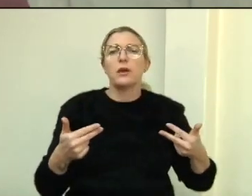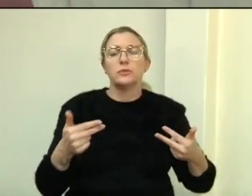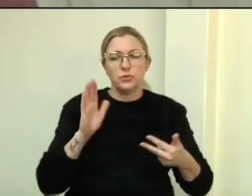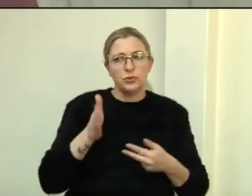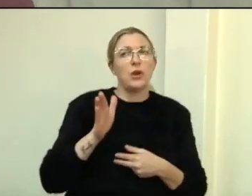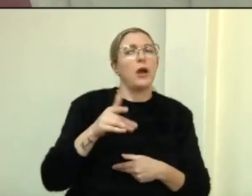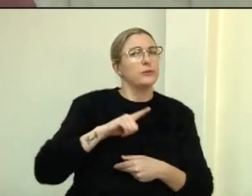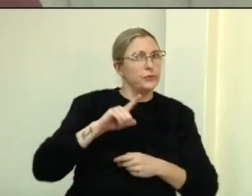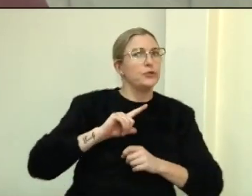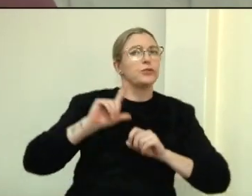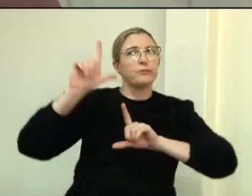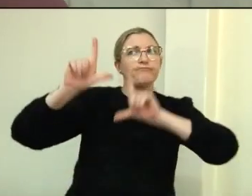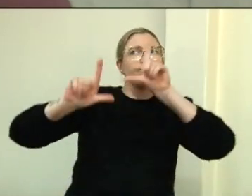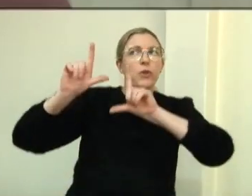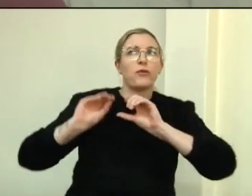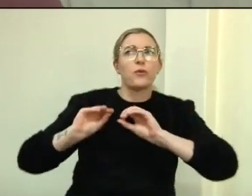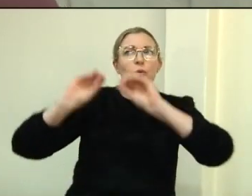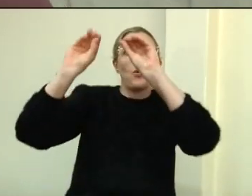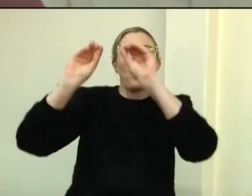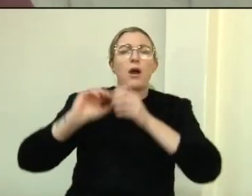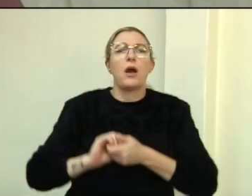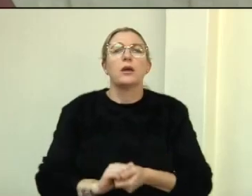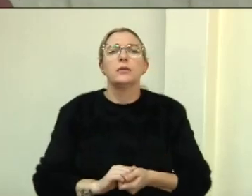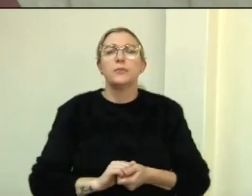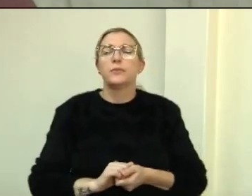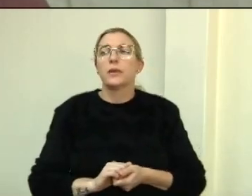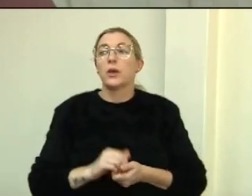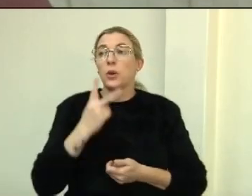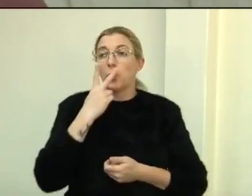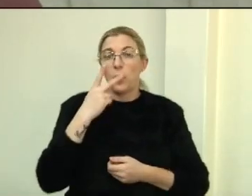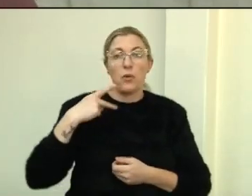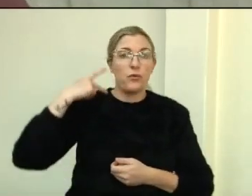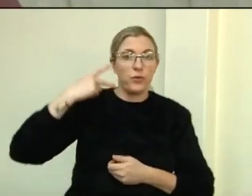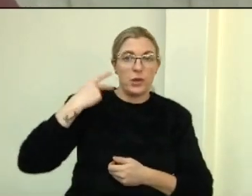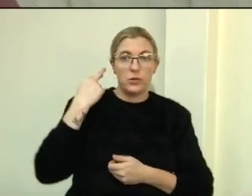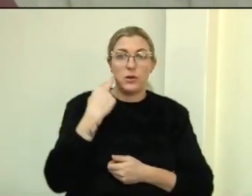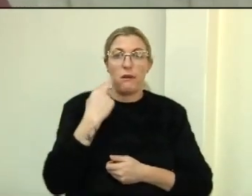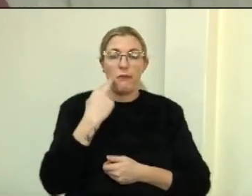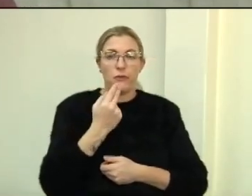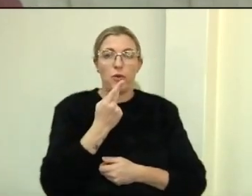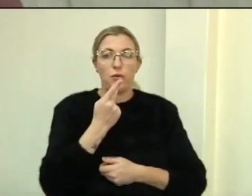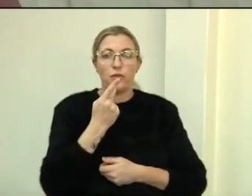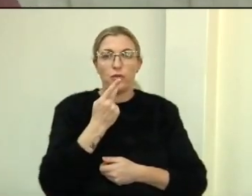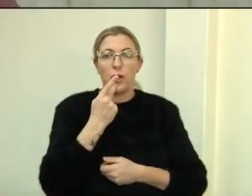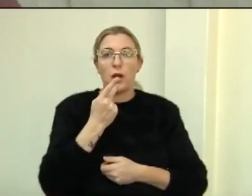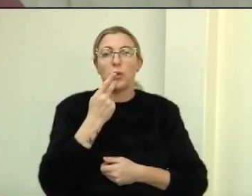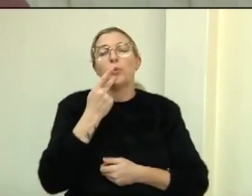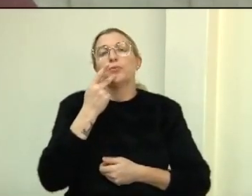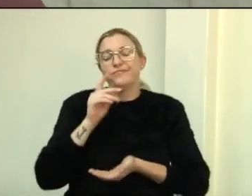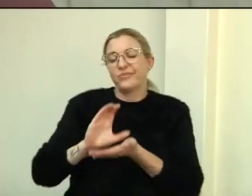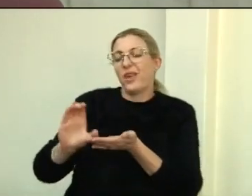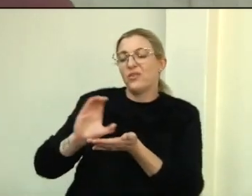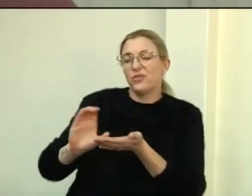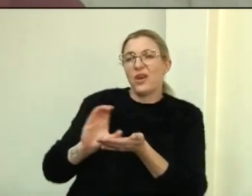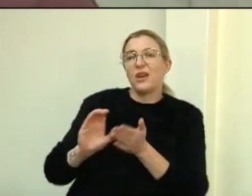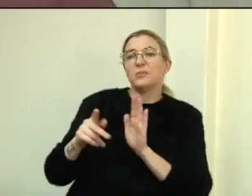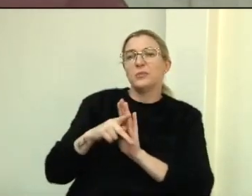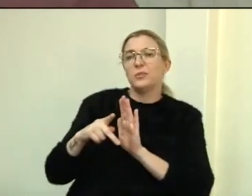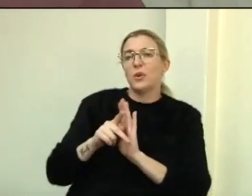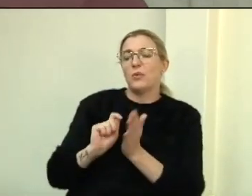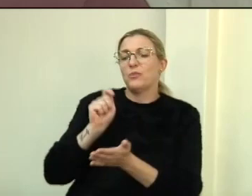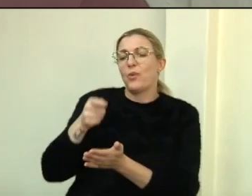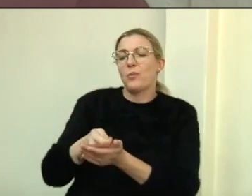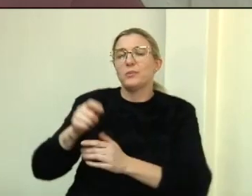plenamente, essas emendas são basicamente para nós, para a questão de material, mas o maior problema do Santa Terezinha está com relação ao custeio, e